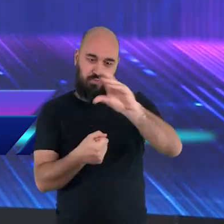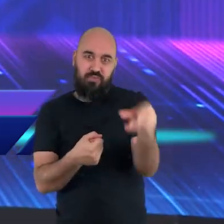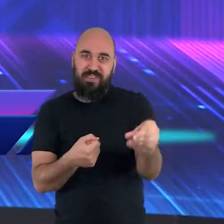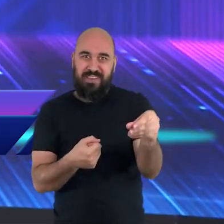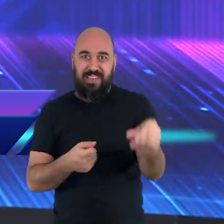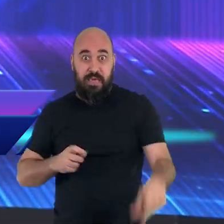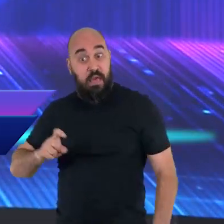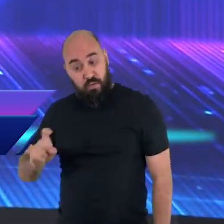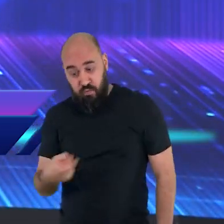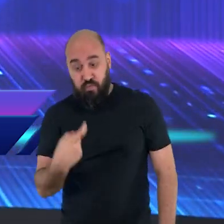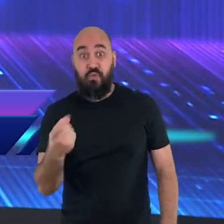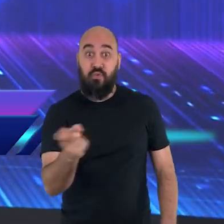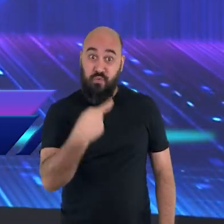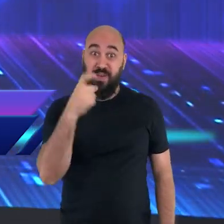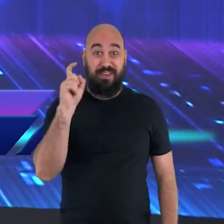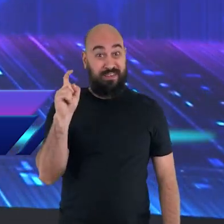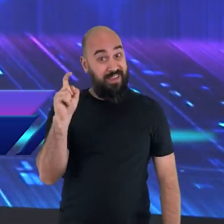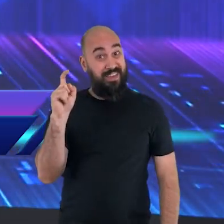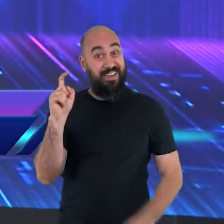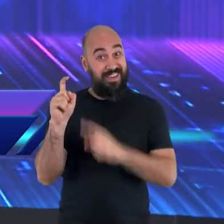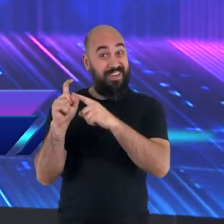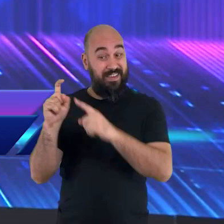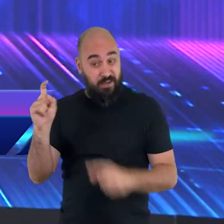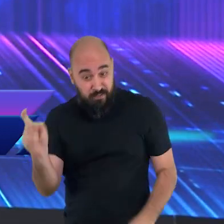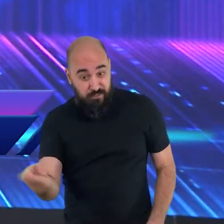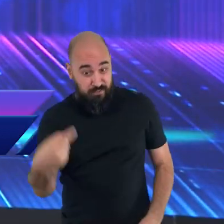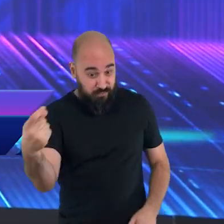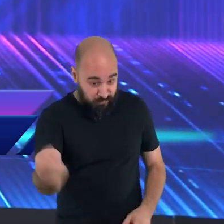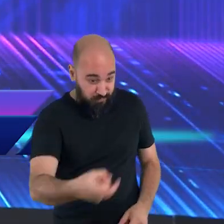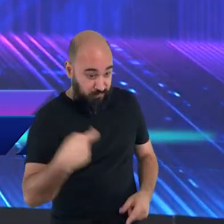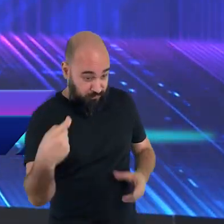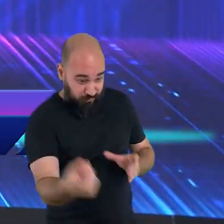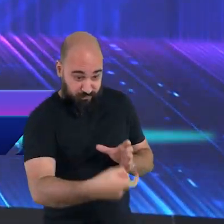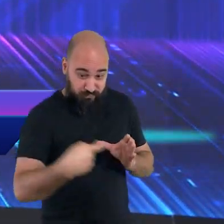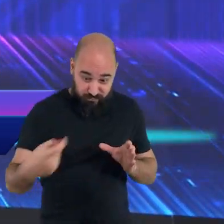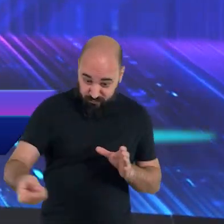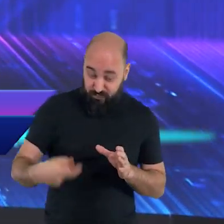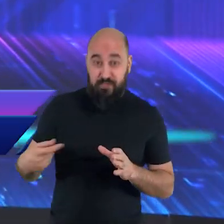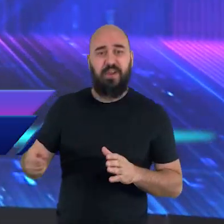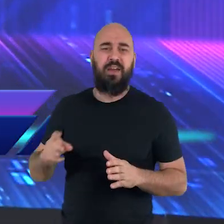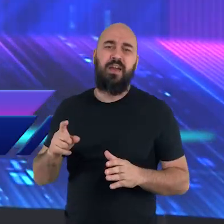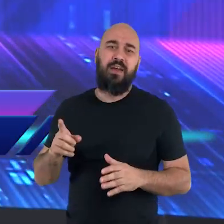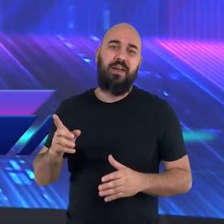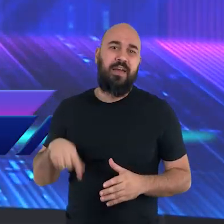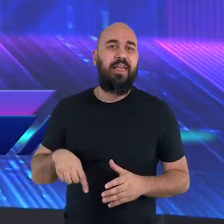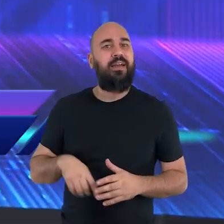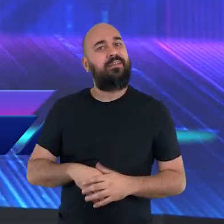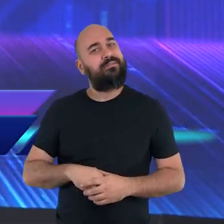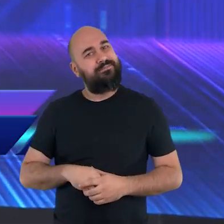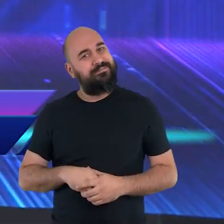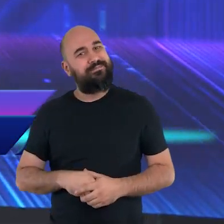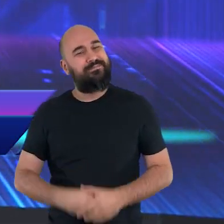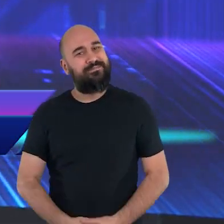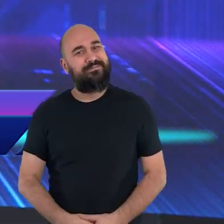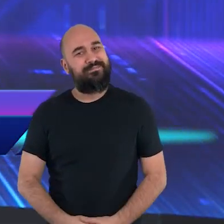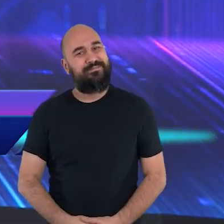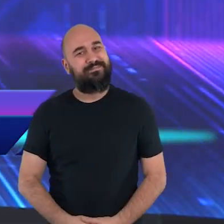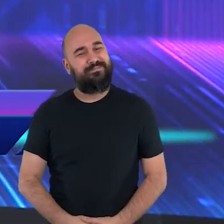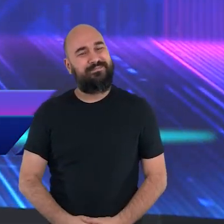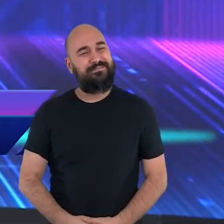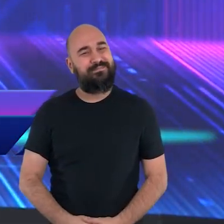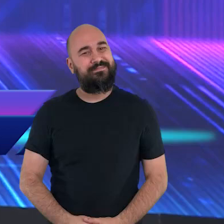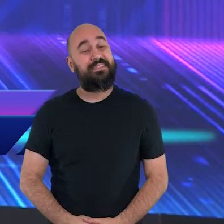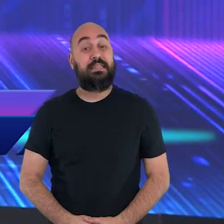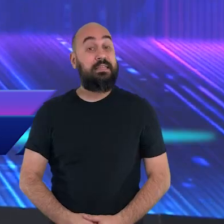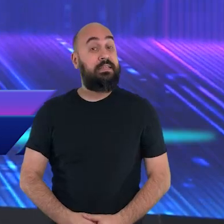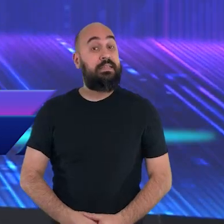para tirar da terra aquilo que foi plantado, aquilo que foi cultivado. É isso exatamente que Deus está